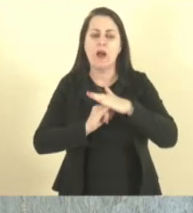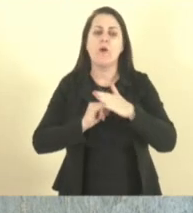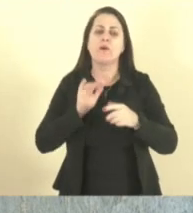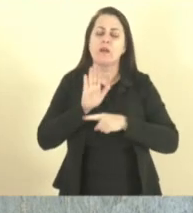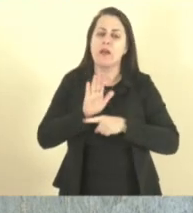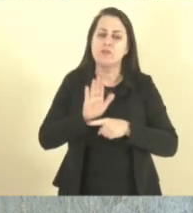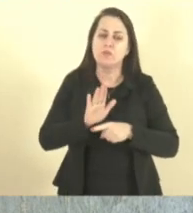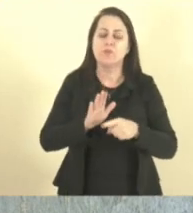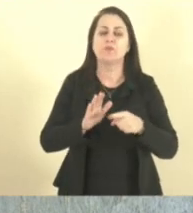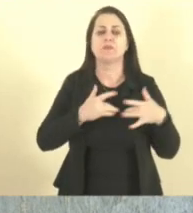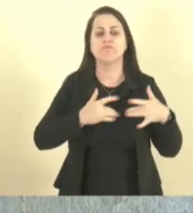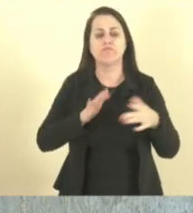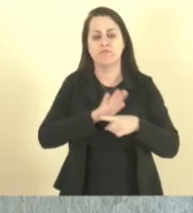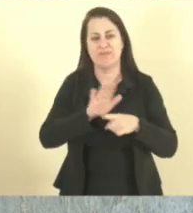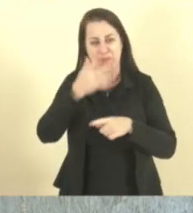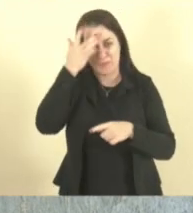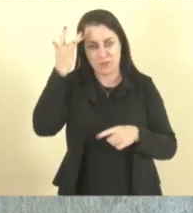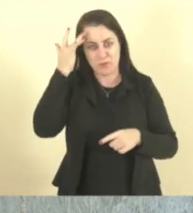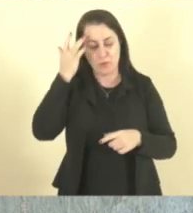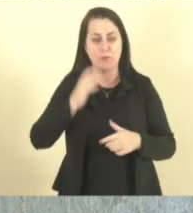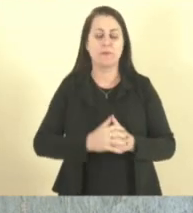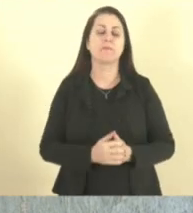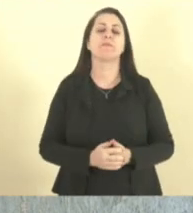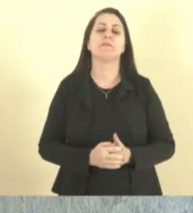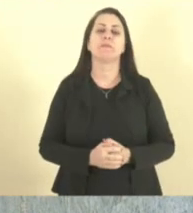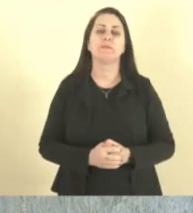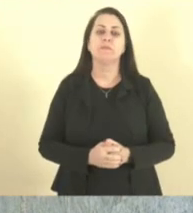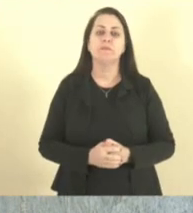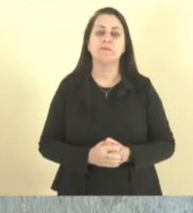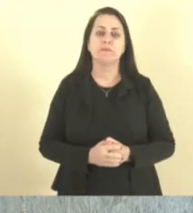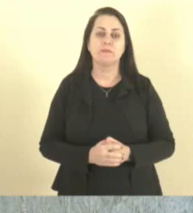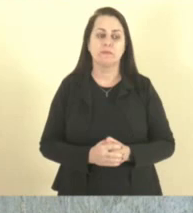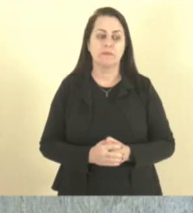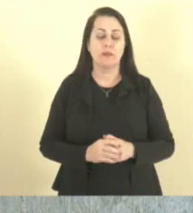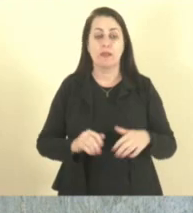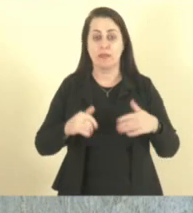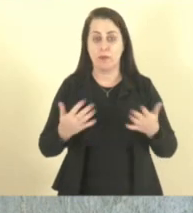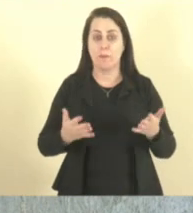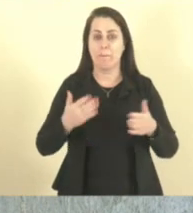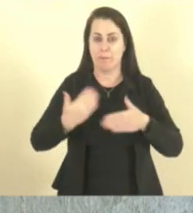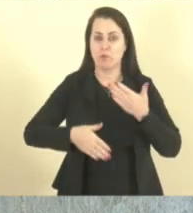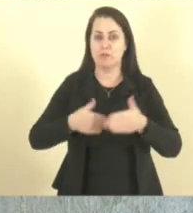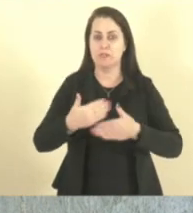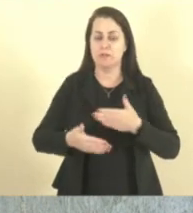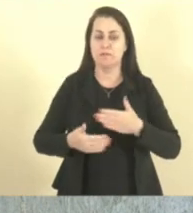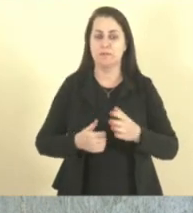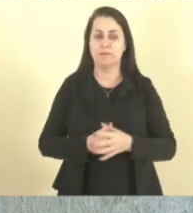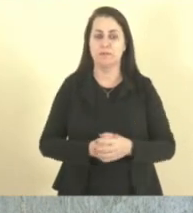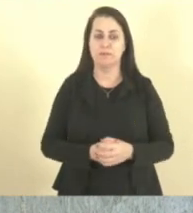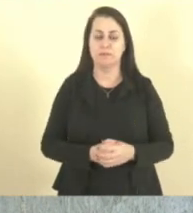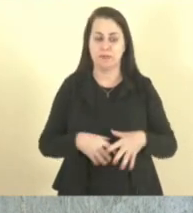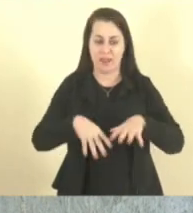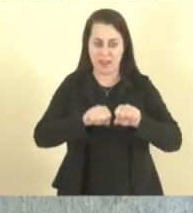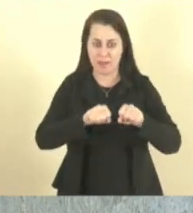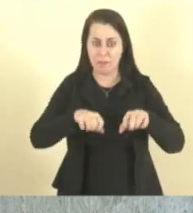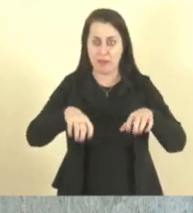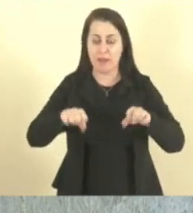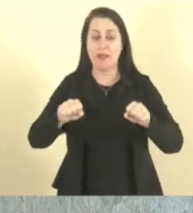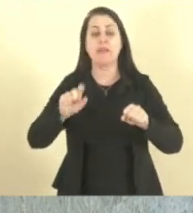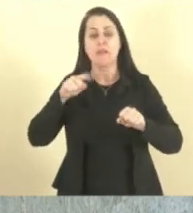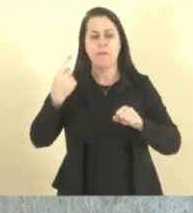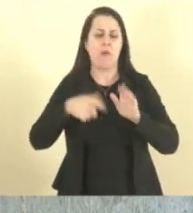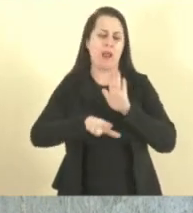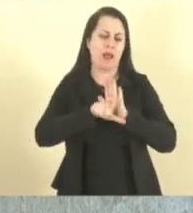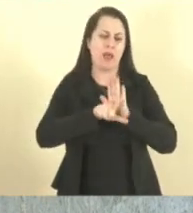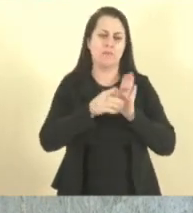caridade, esgotados os prazos para interposição de recursos. Então, os processos que foram apreendidos depois da tramitação legal